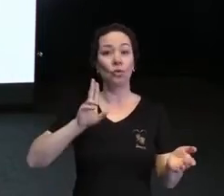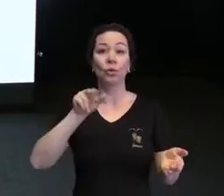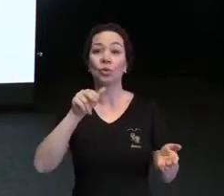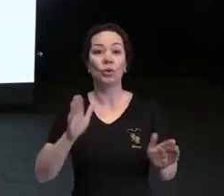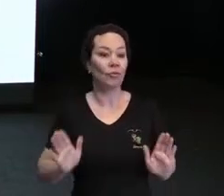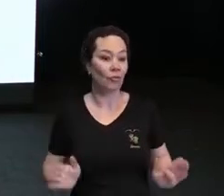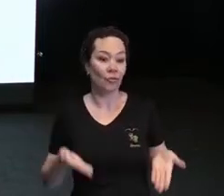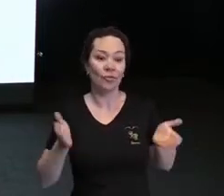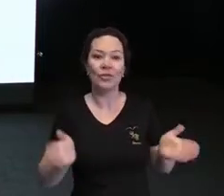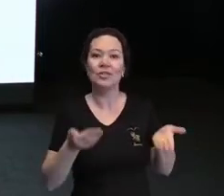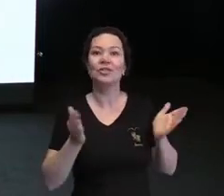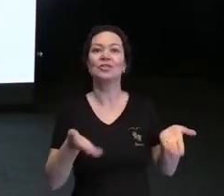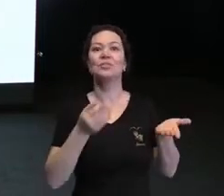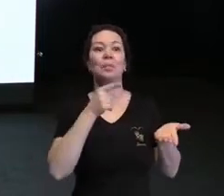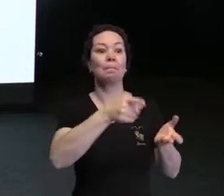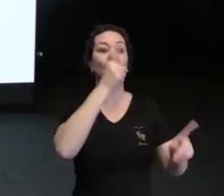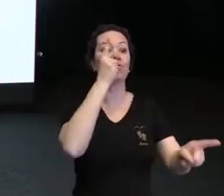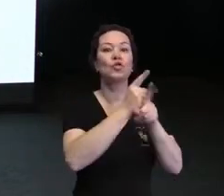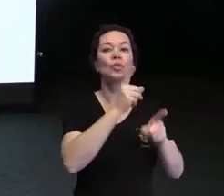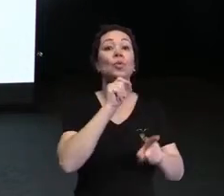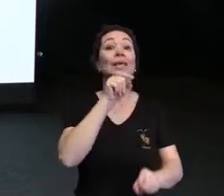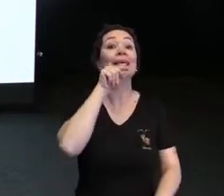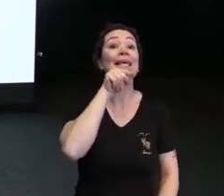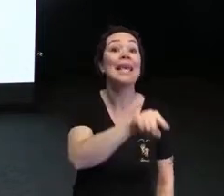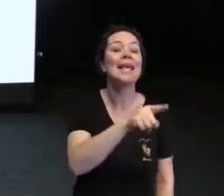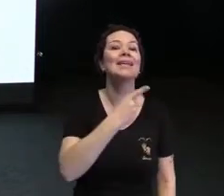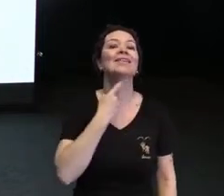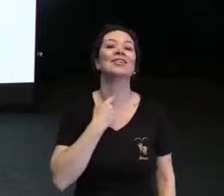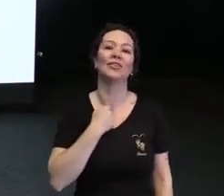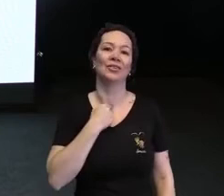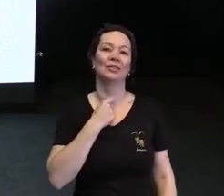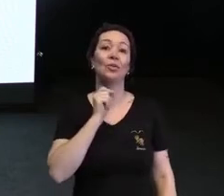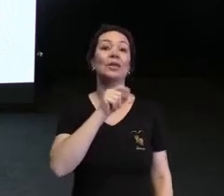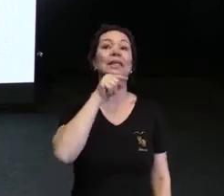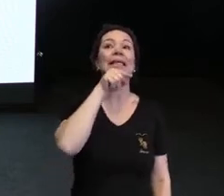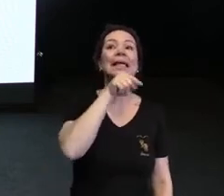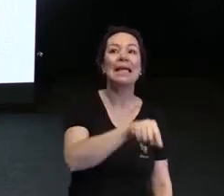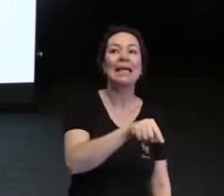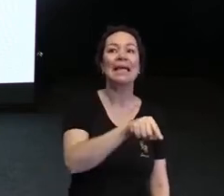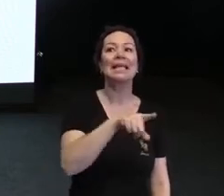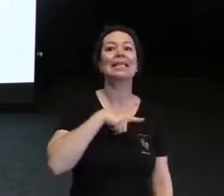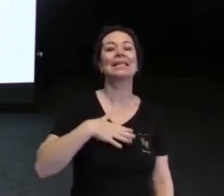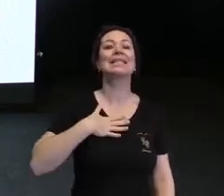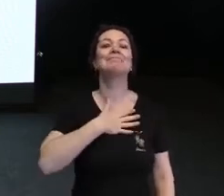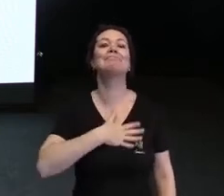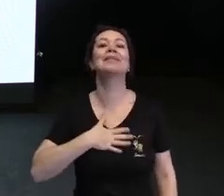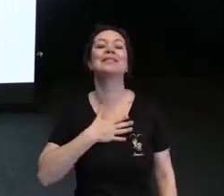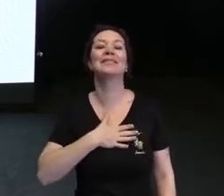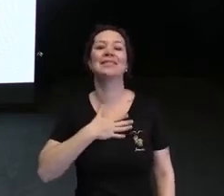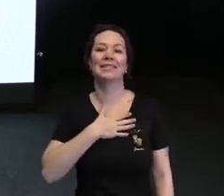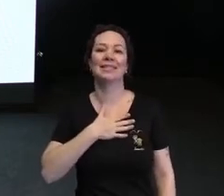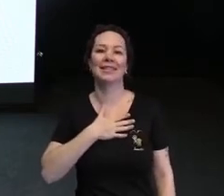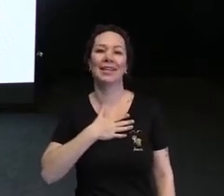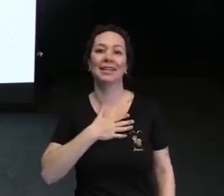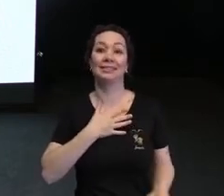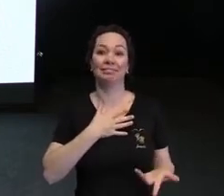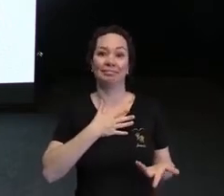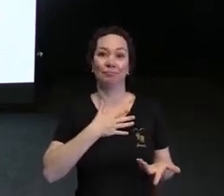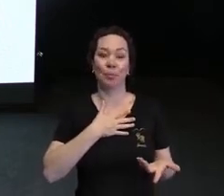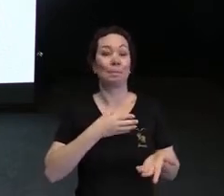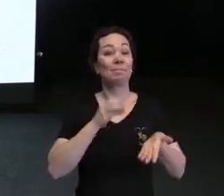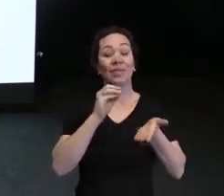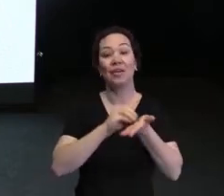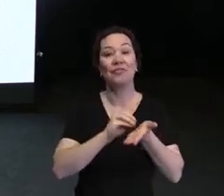identificar o que ele mais gosta, o que ele o que lhe dá prazer e essa falta